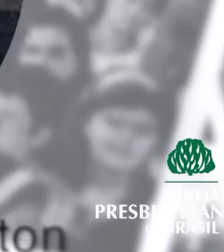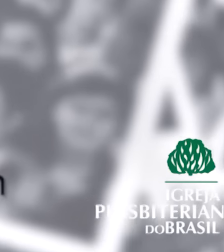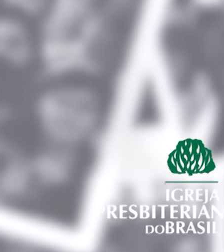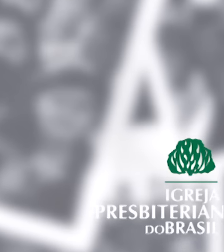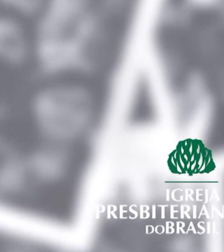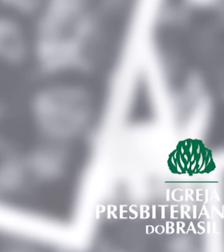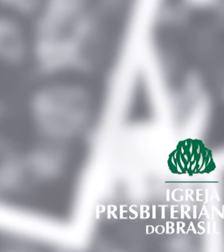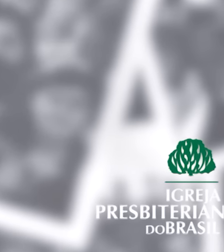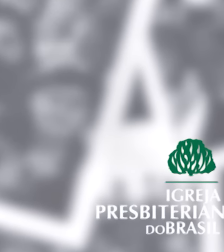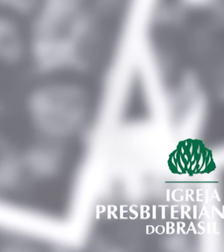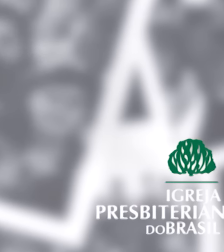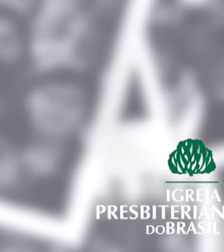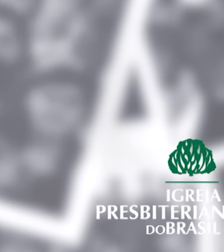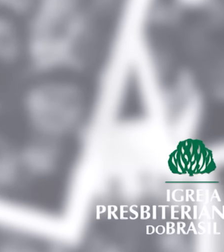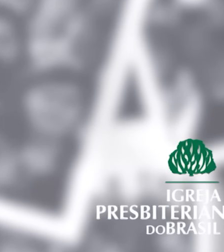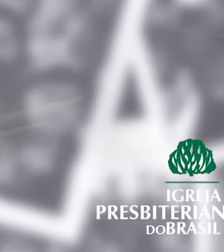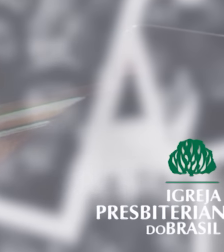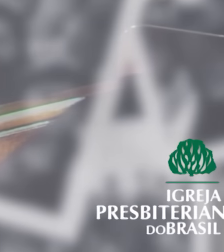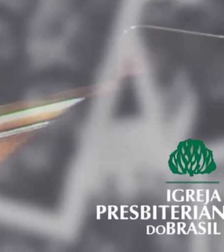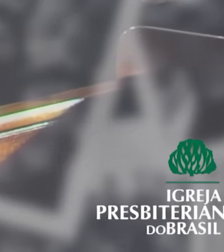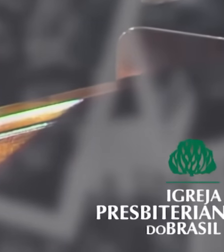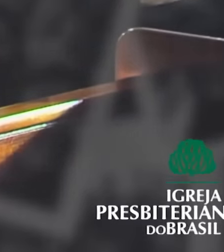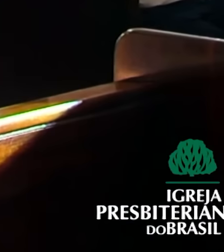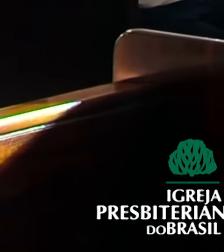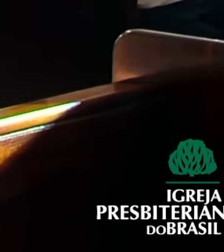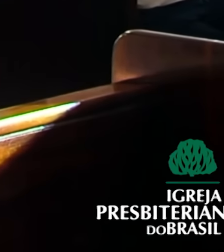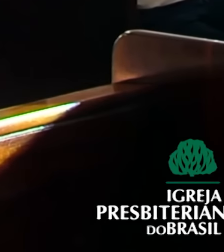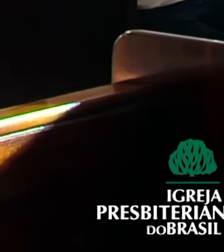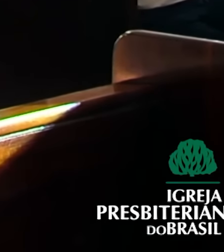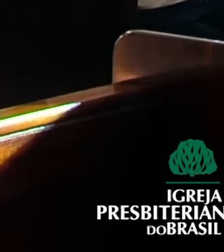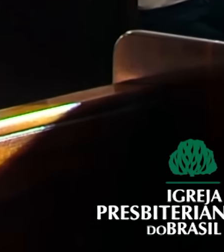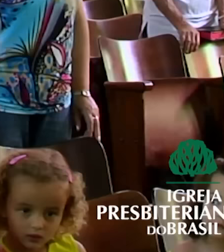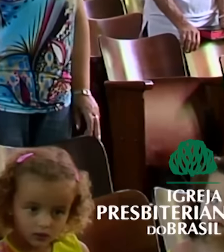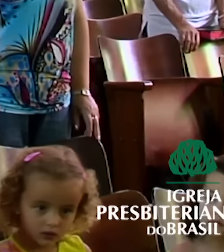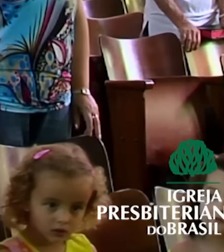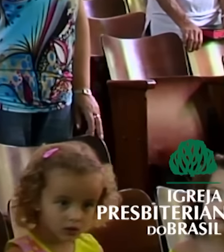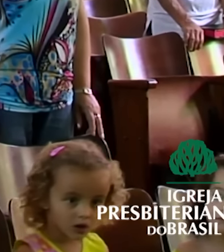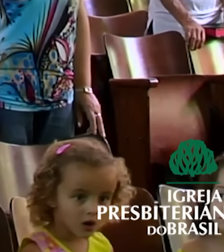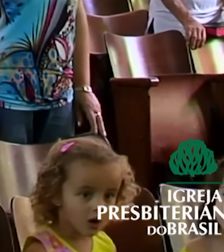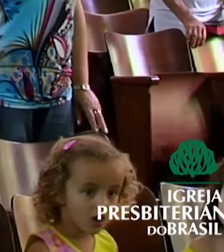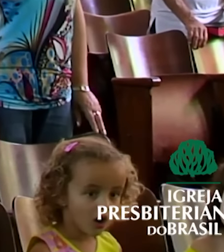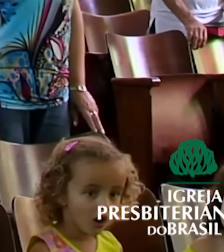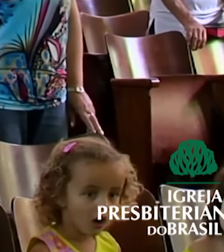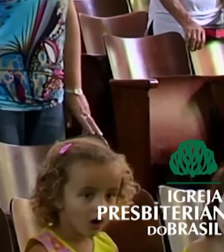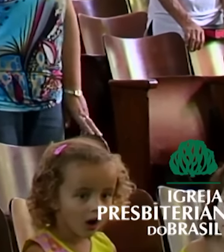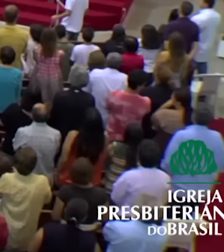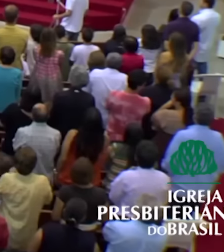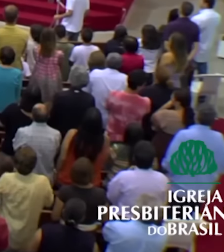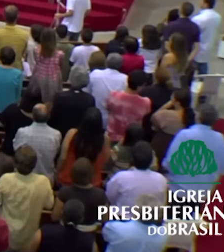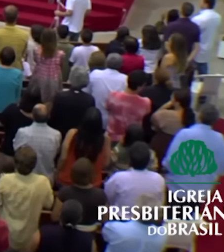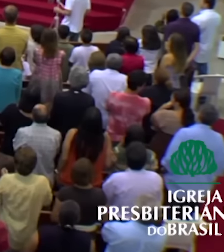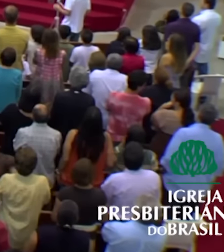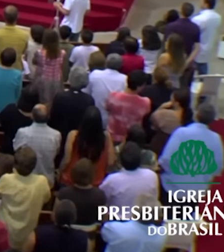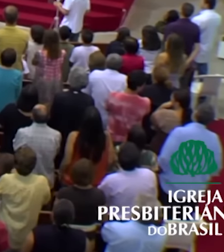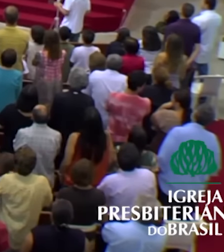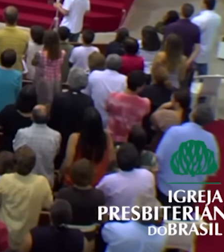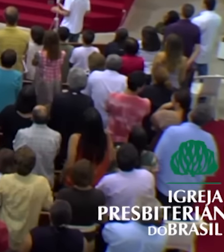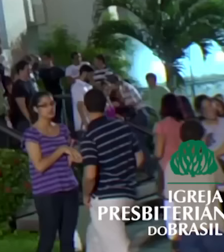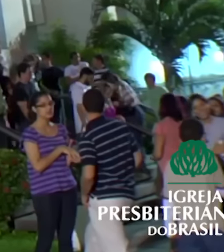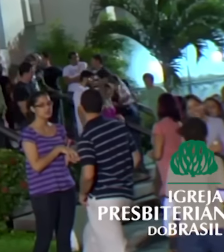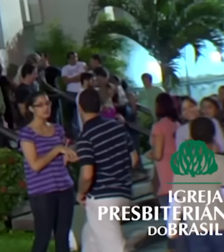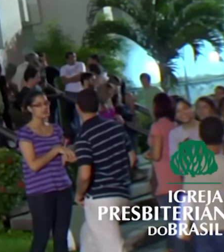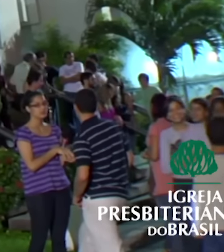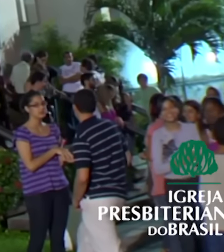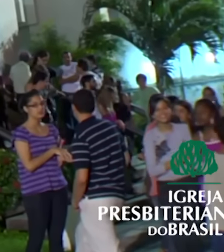Ashbel Green Simonton ao nosso país em 1859 com um profundo desejo no coração de